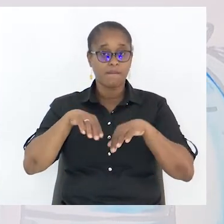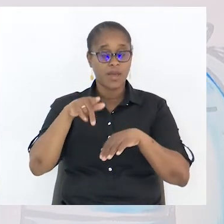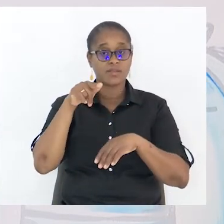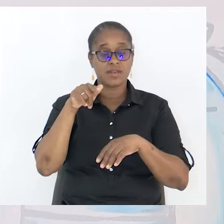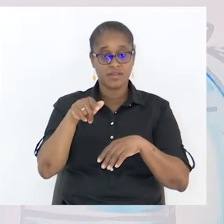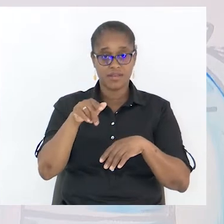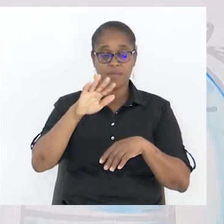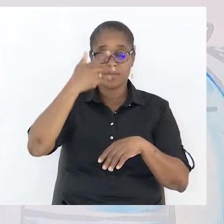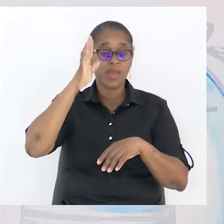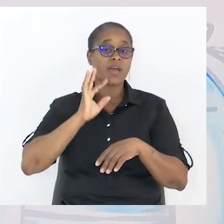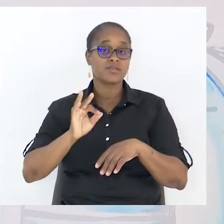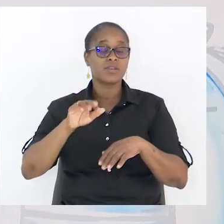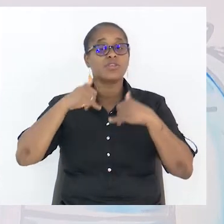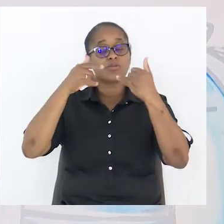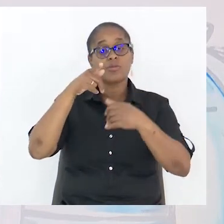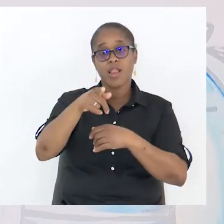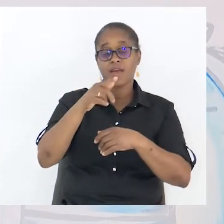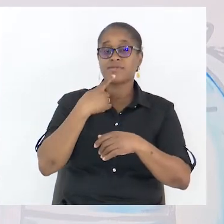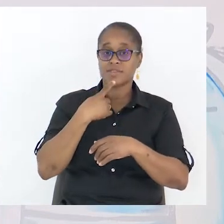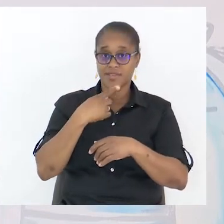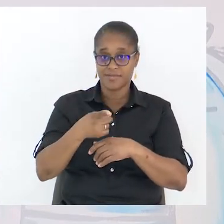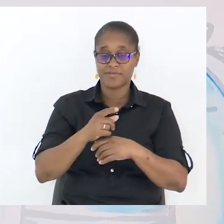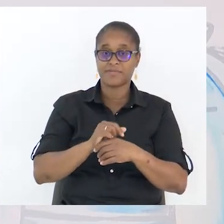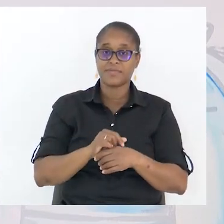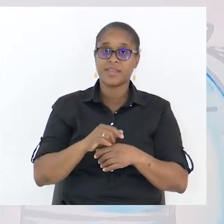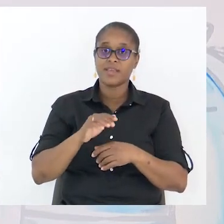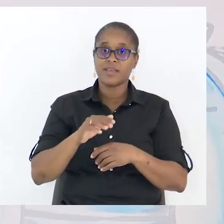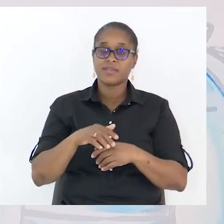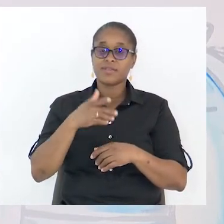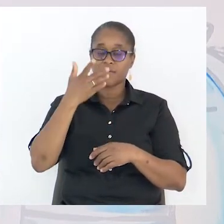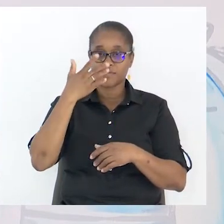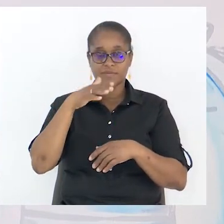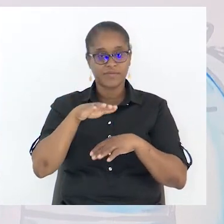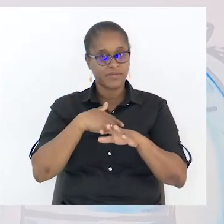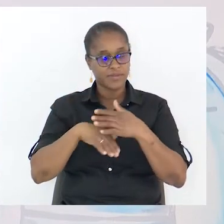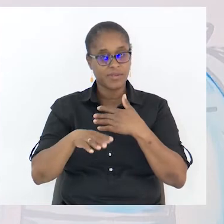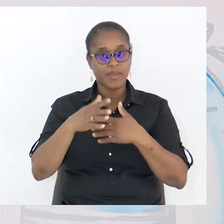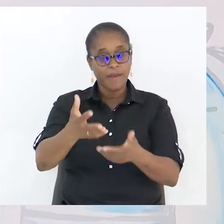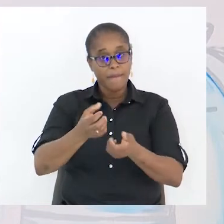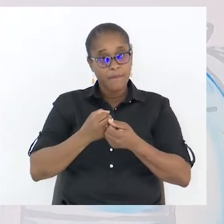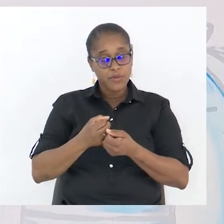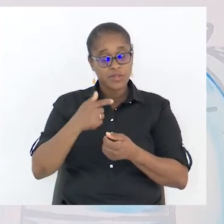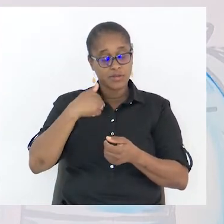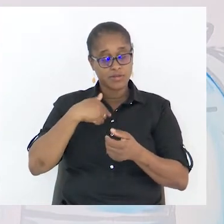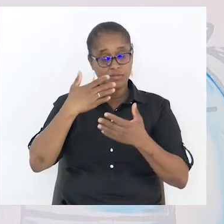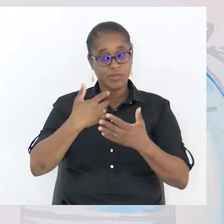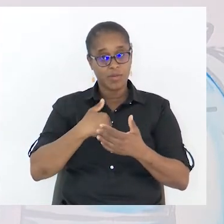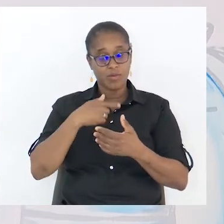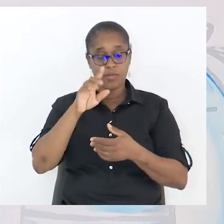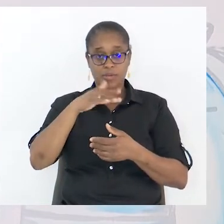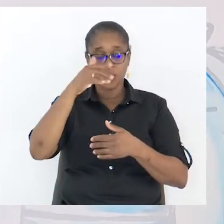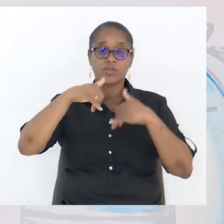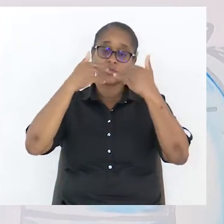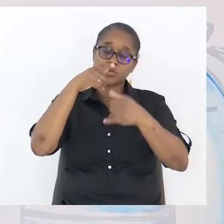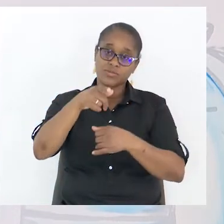assim, depois para lá. Ok? Então, prime-te para o teu lado primeiro e depois age-te só para outro.